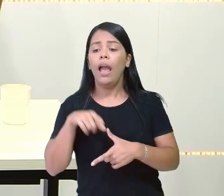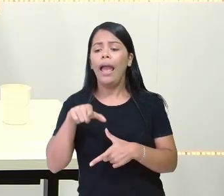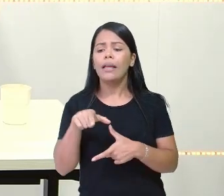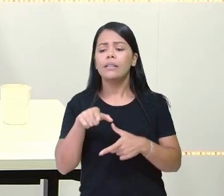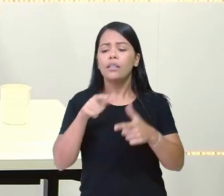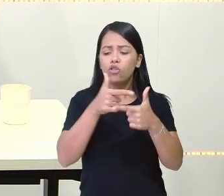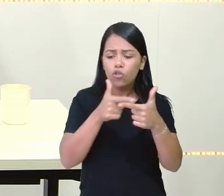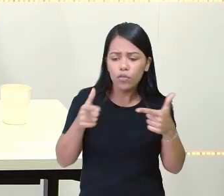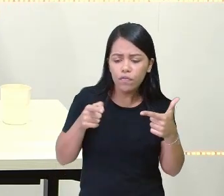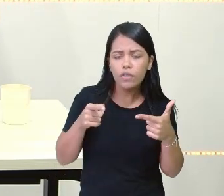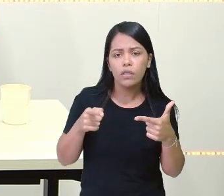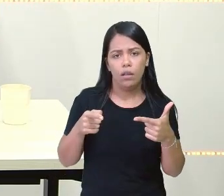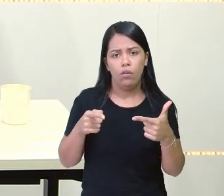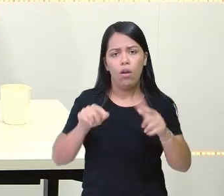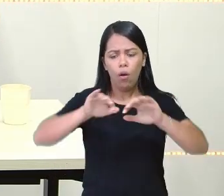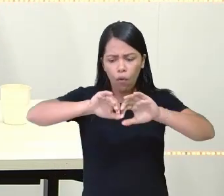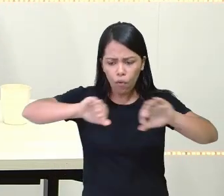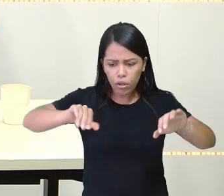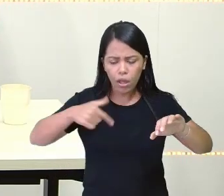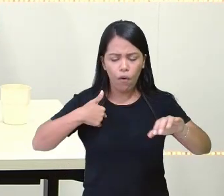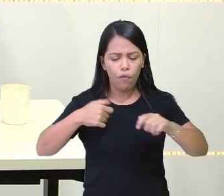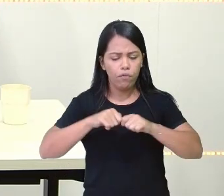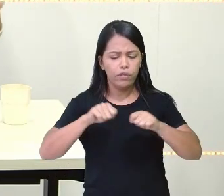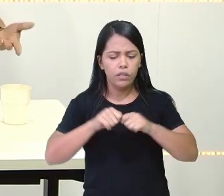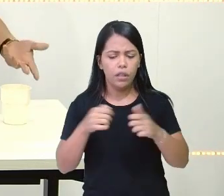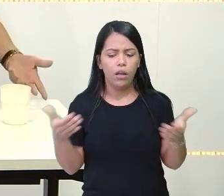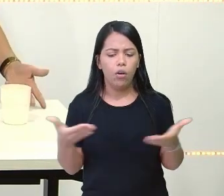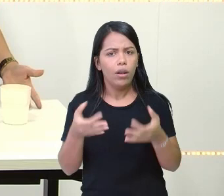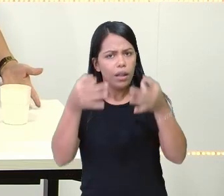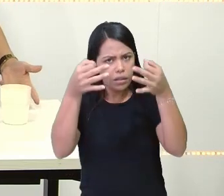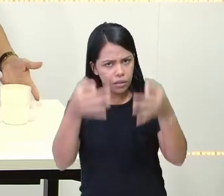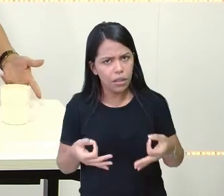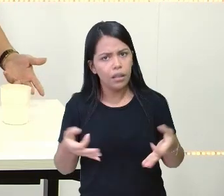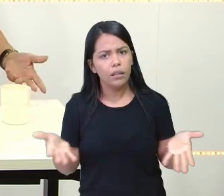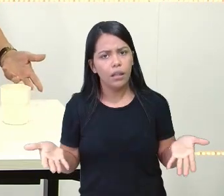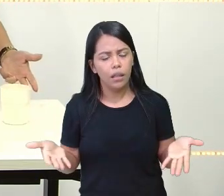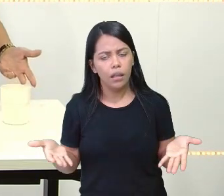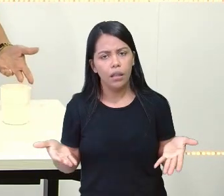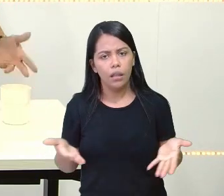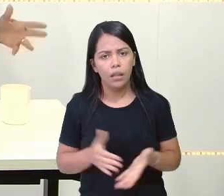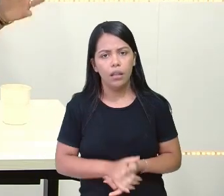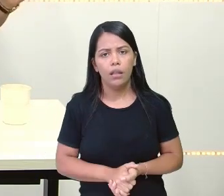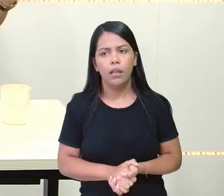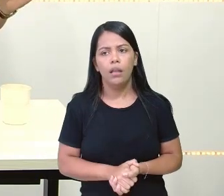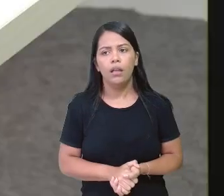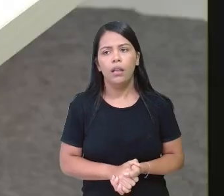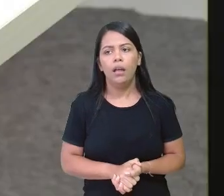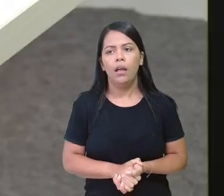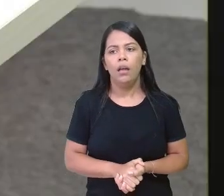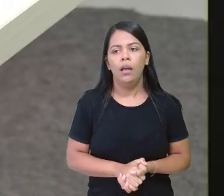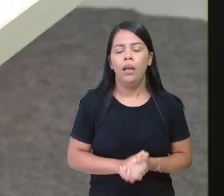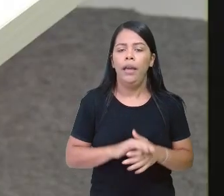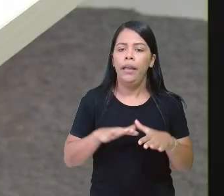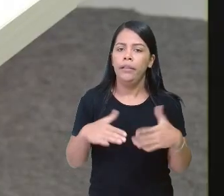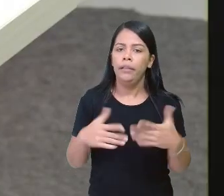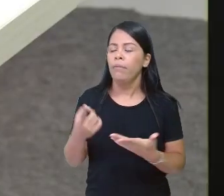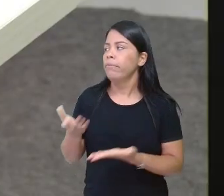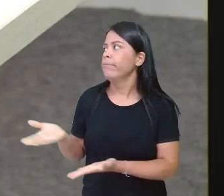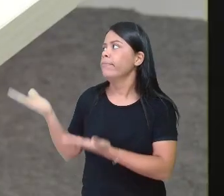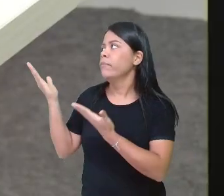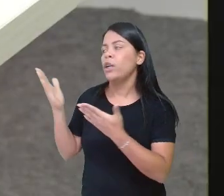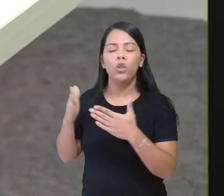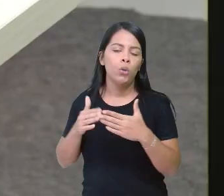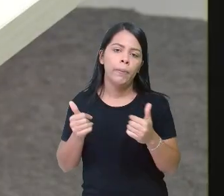divisão, né, que eu fiz aqui repartindo entre os copos, tá correta? Como não foi pedido uma